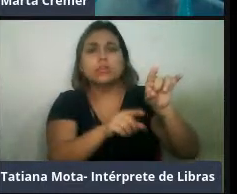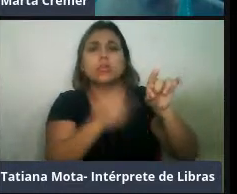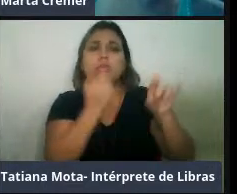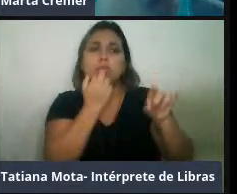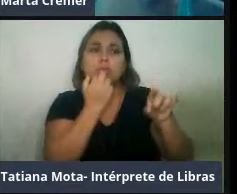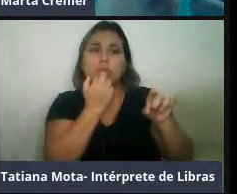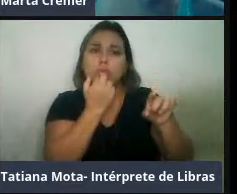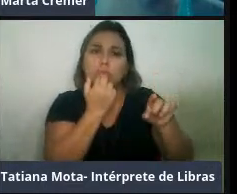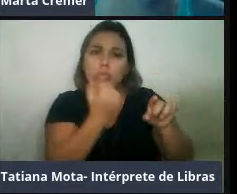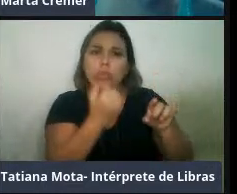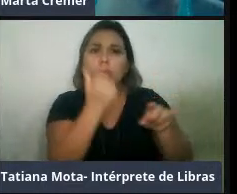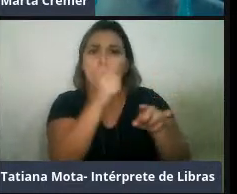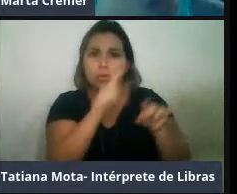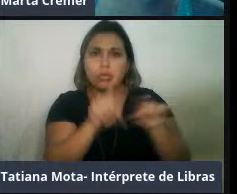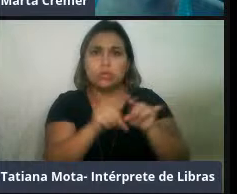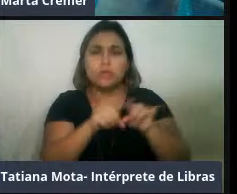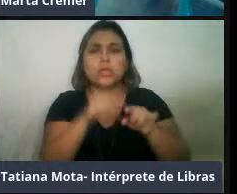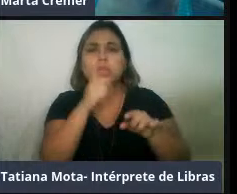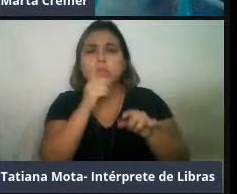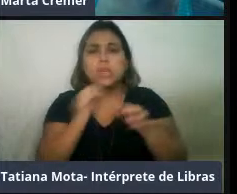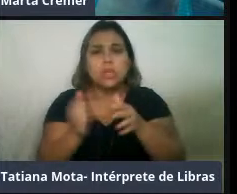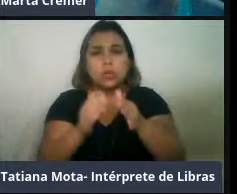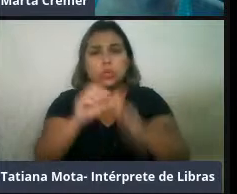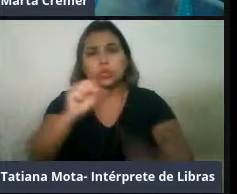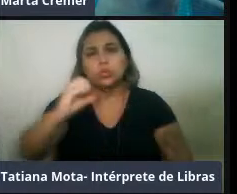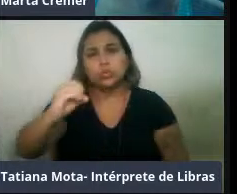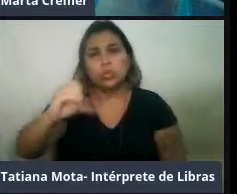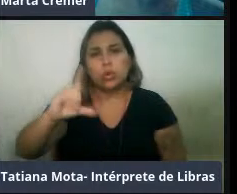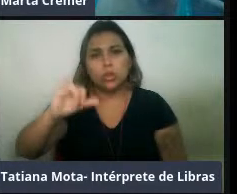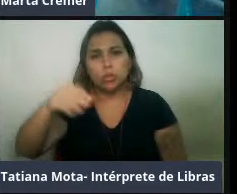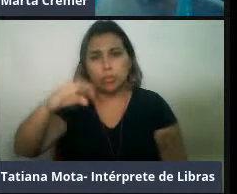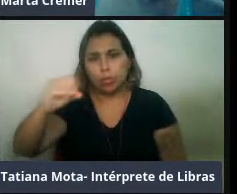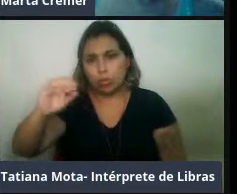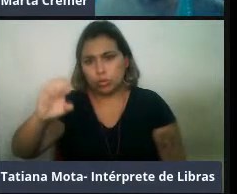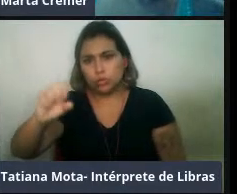associada ao Solimões, né, mais aqui no sistema fluvial da Amazônia.